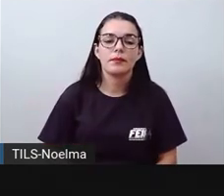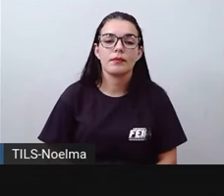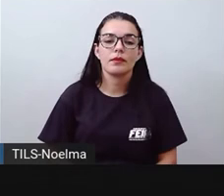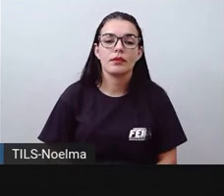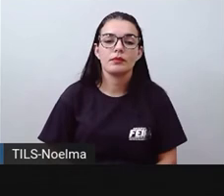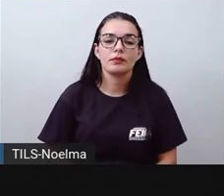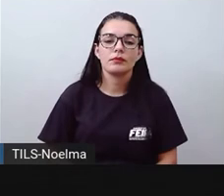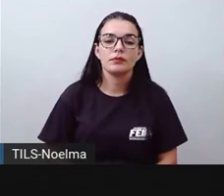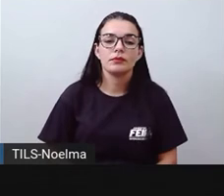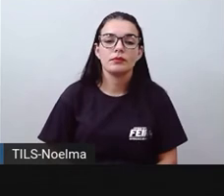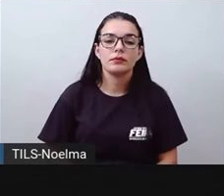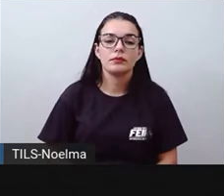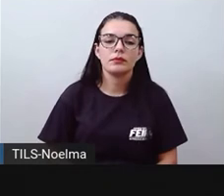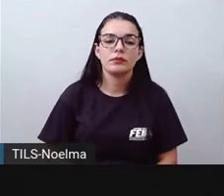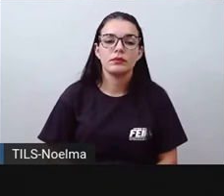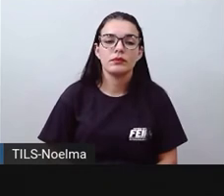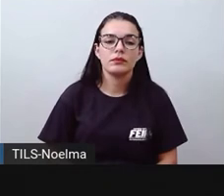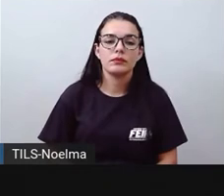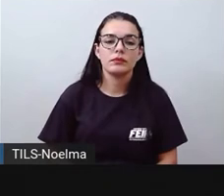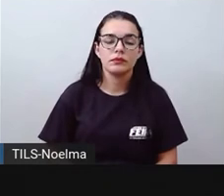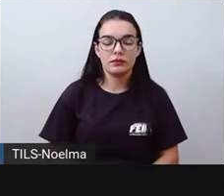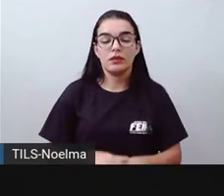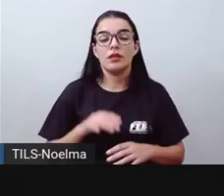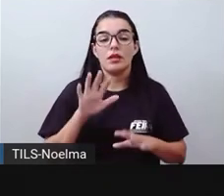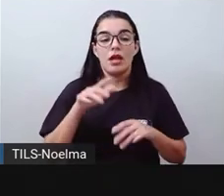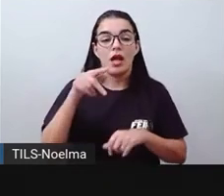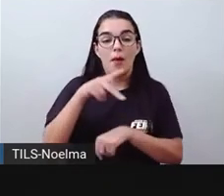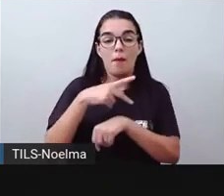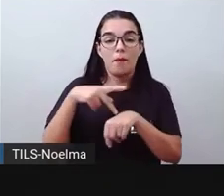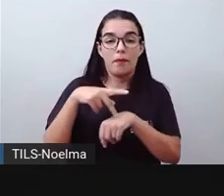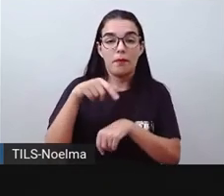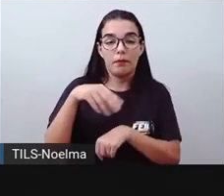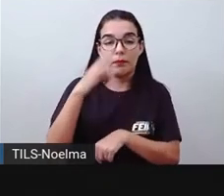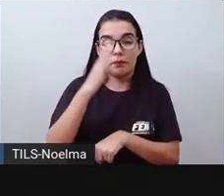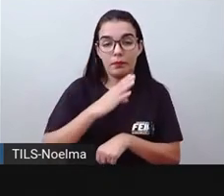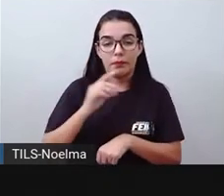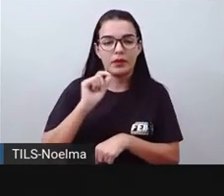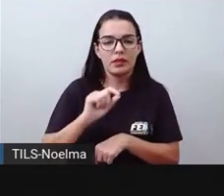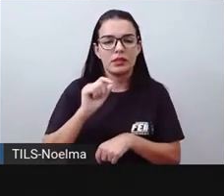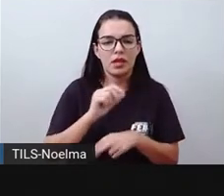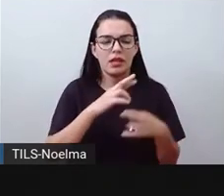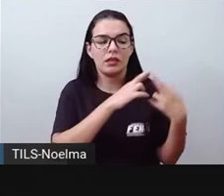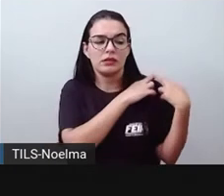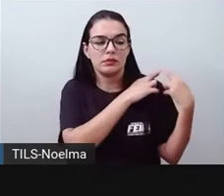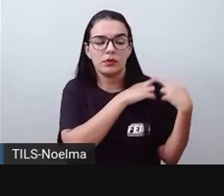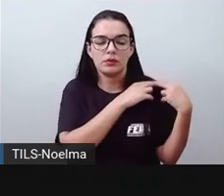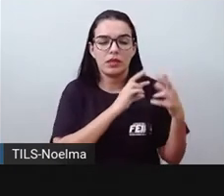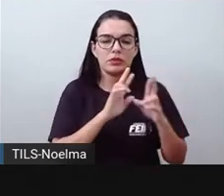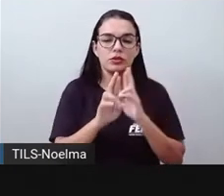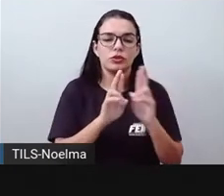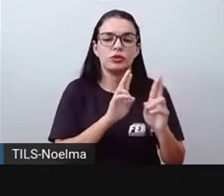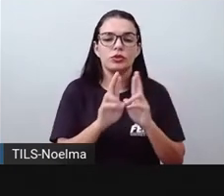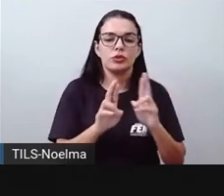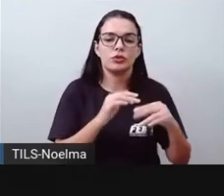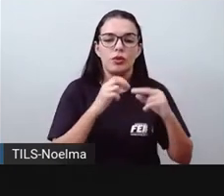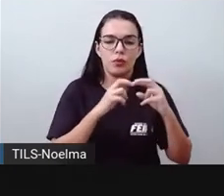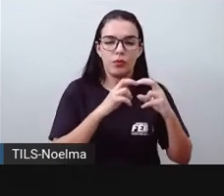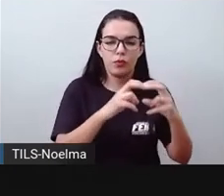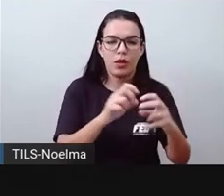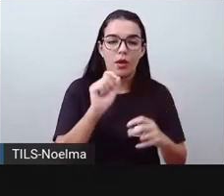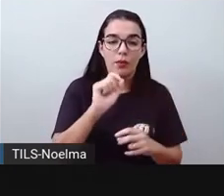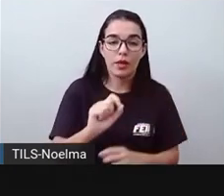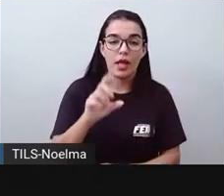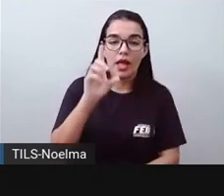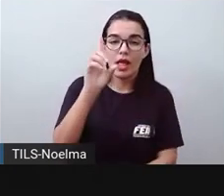coordena o transporte, quem observa o transporte rodoviário é o Departamento Nacional de